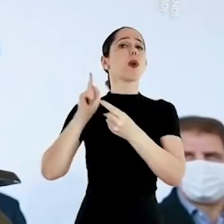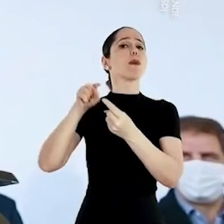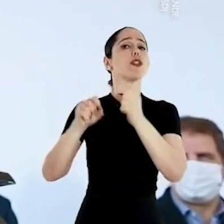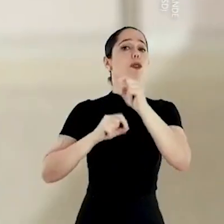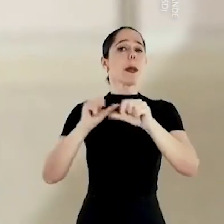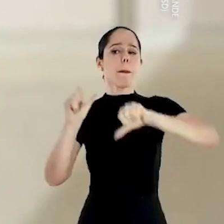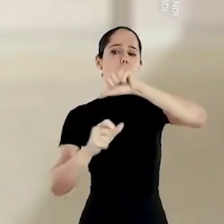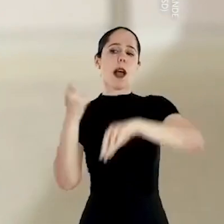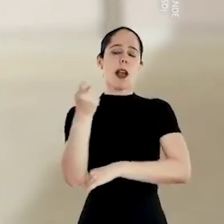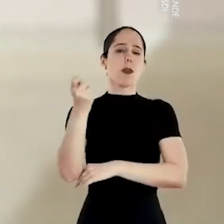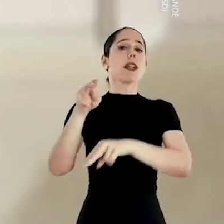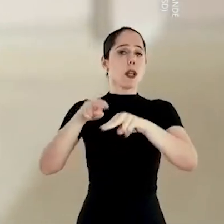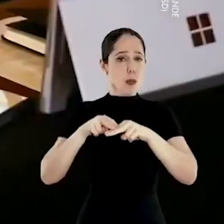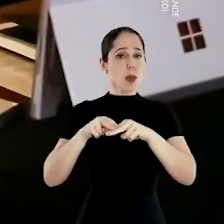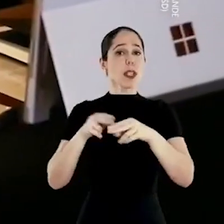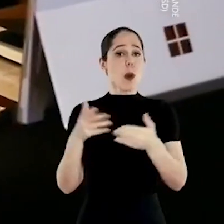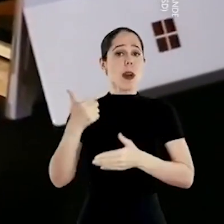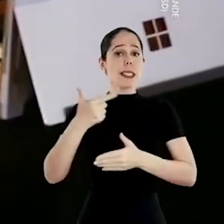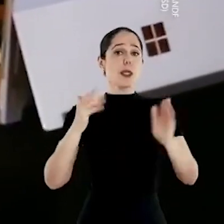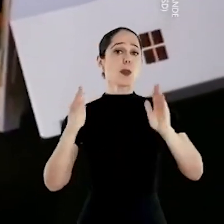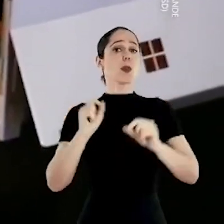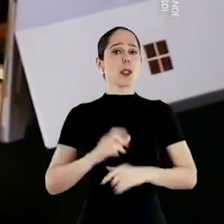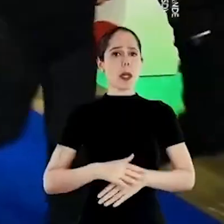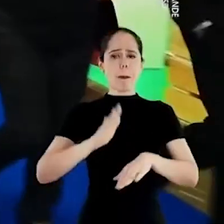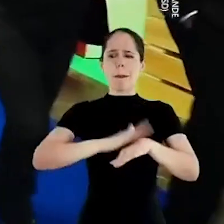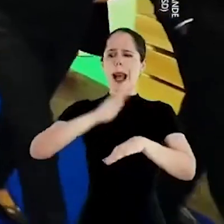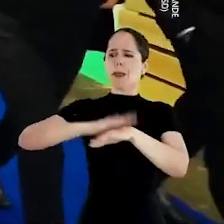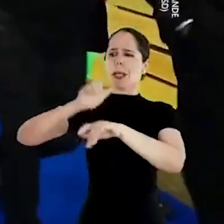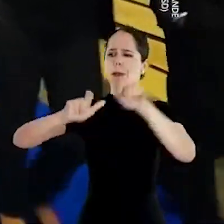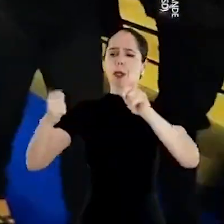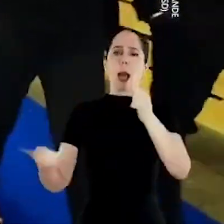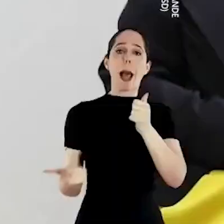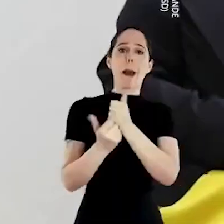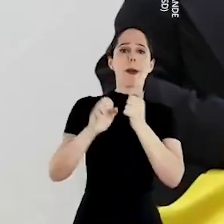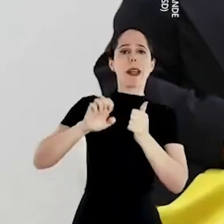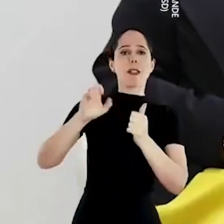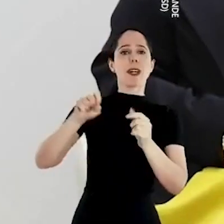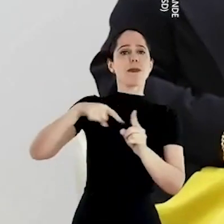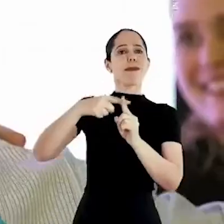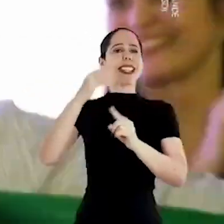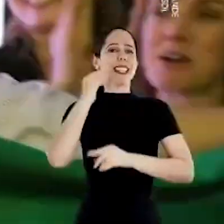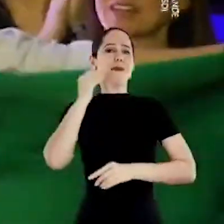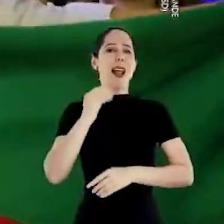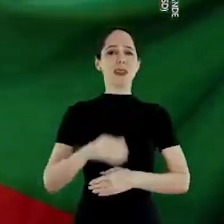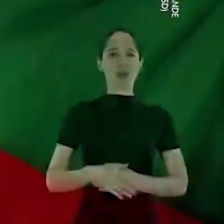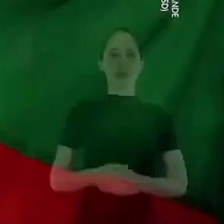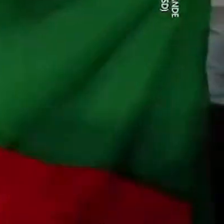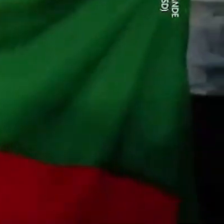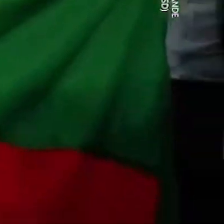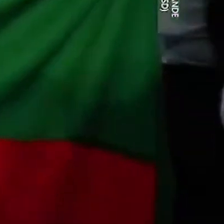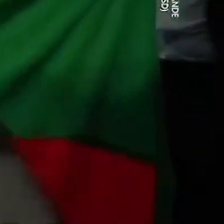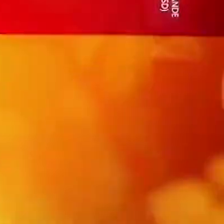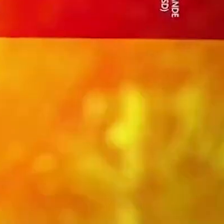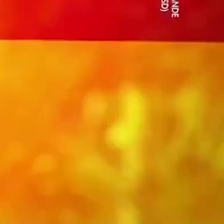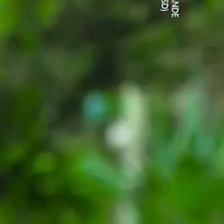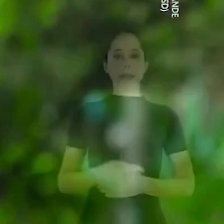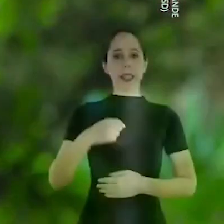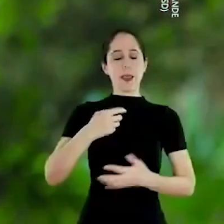para mudar o Rio Grande. E é por isso que, neste segundo turno, mais e mais gente apoia Eduardo e Gabriel.